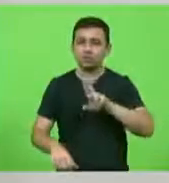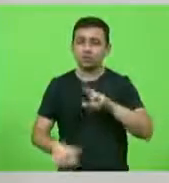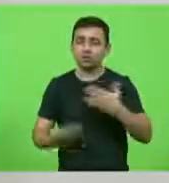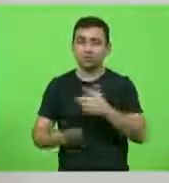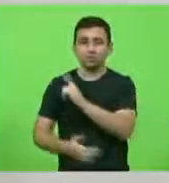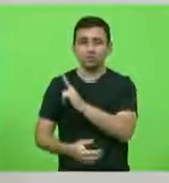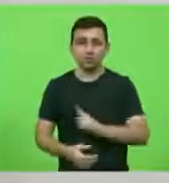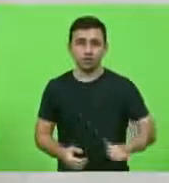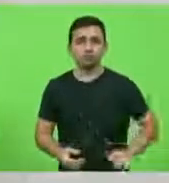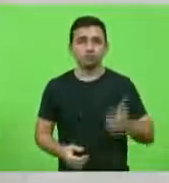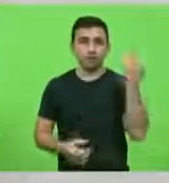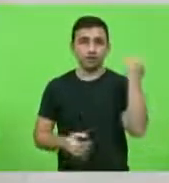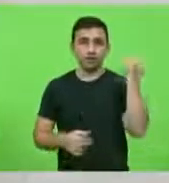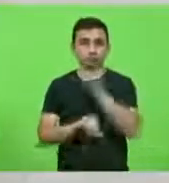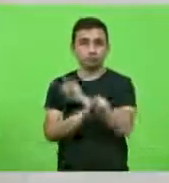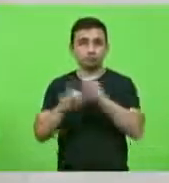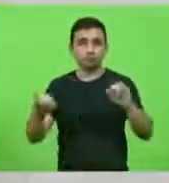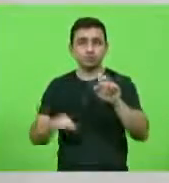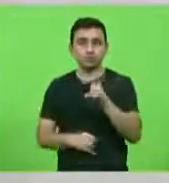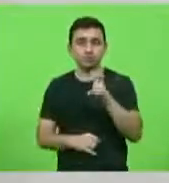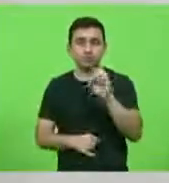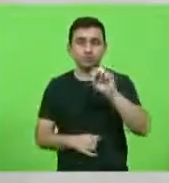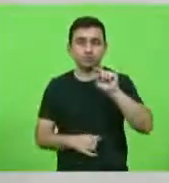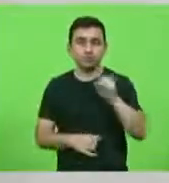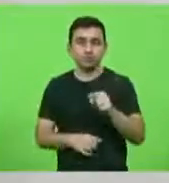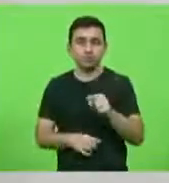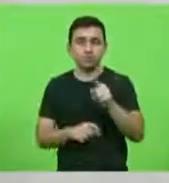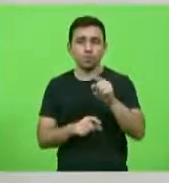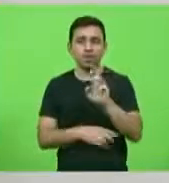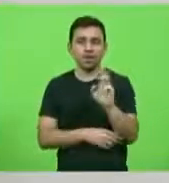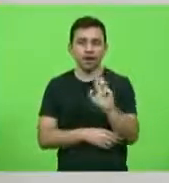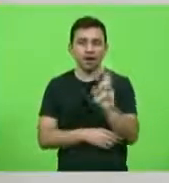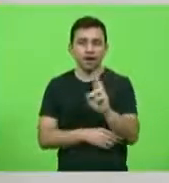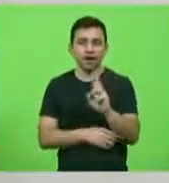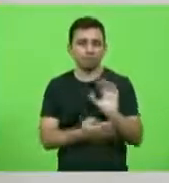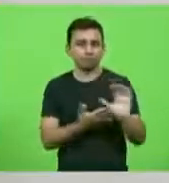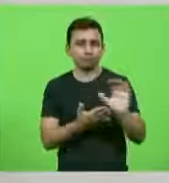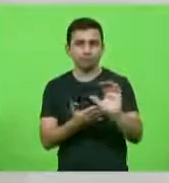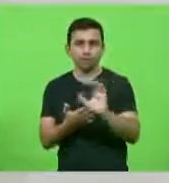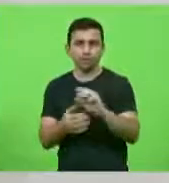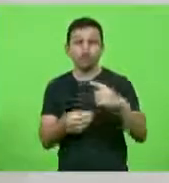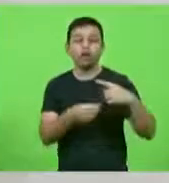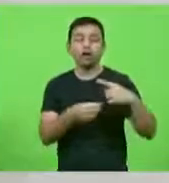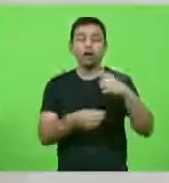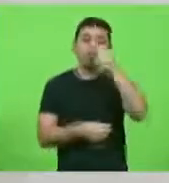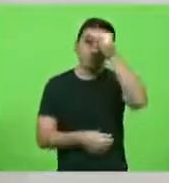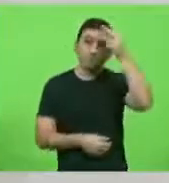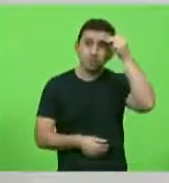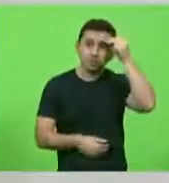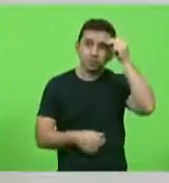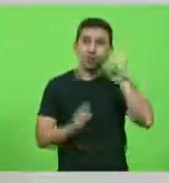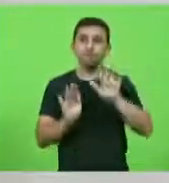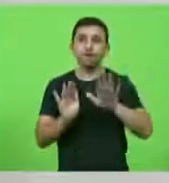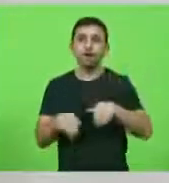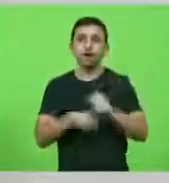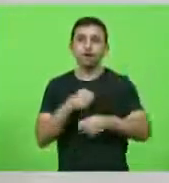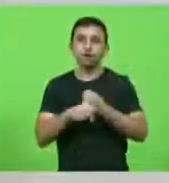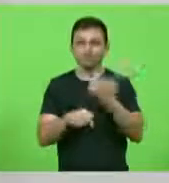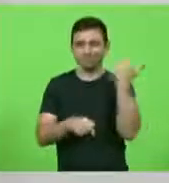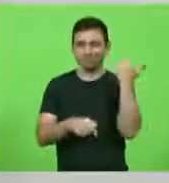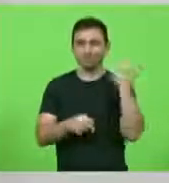Estado, na ocasião, anunciou R 50 mil às prefeituras e, também, ao final do ano, anunciou